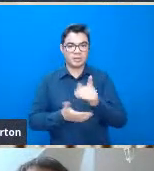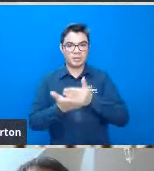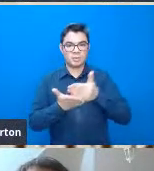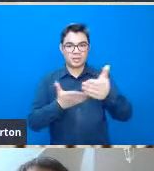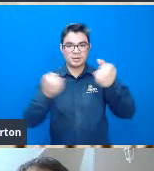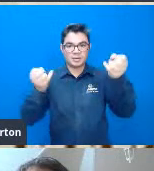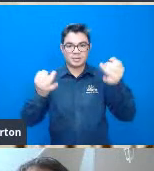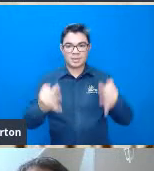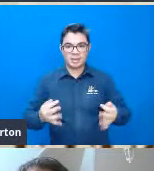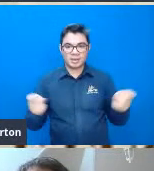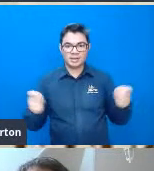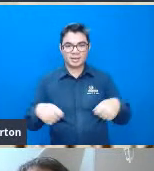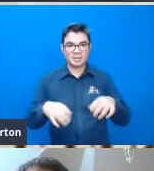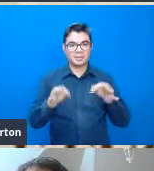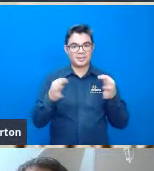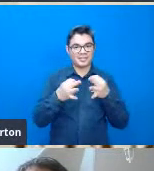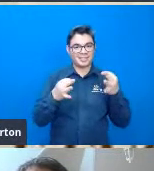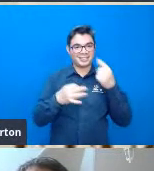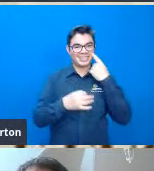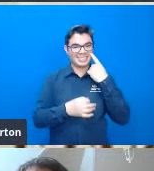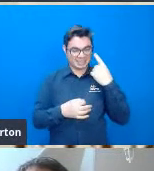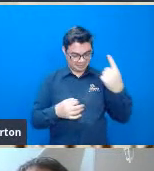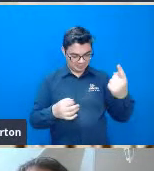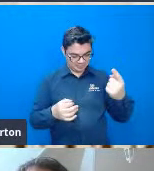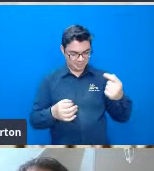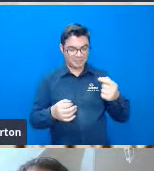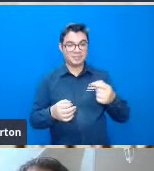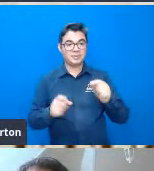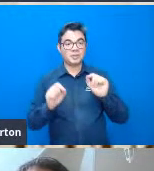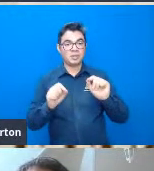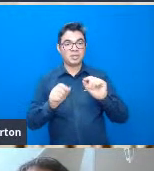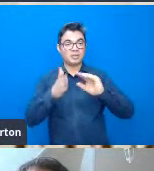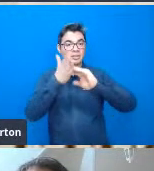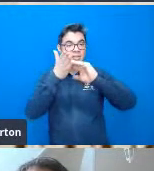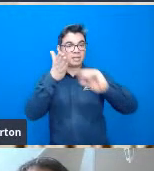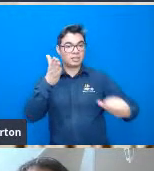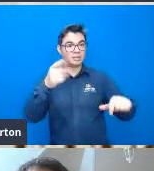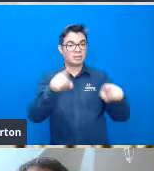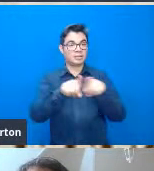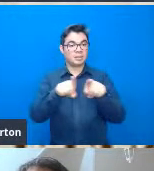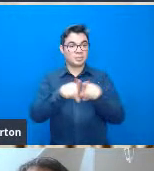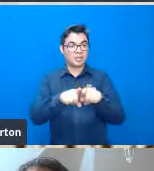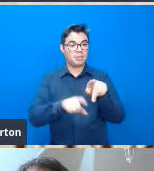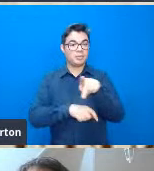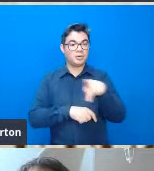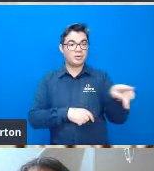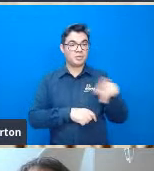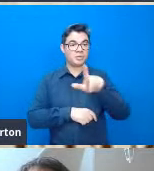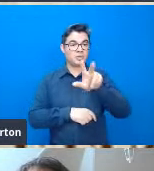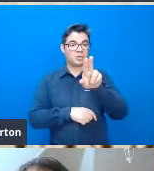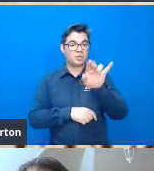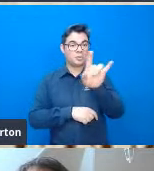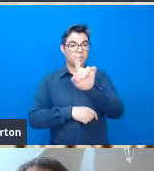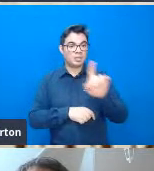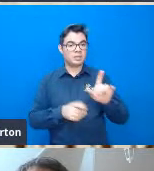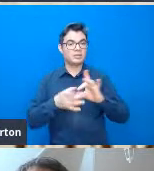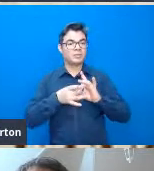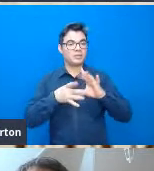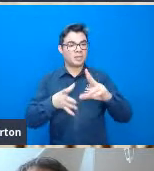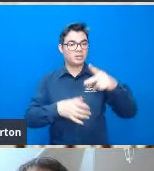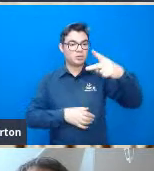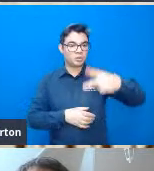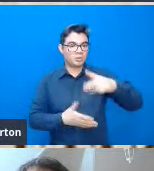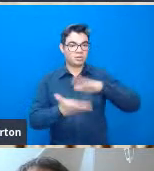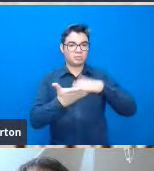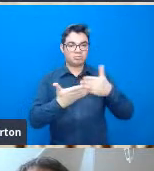maravilha. Perfeito. Então, eu vou sair aqui da tela também, deixando o professor Luiz bem à vontade, com o Everton.